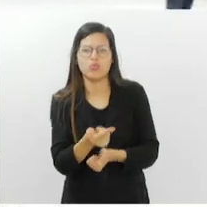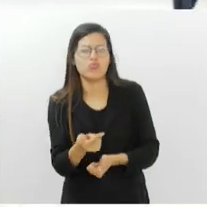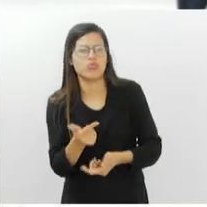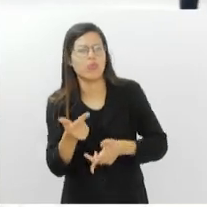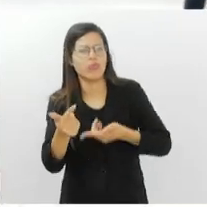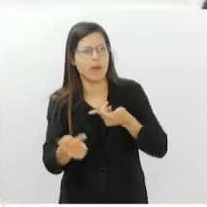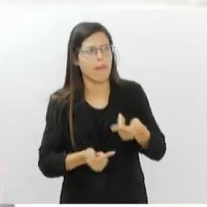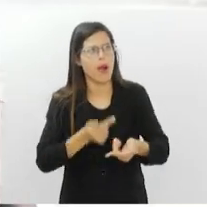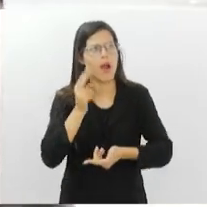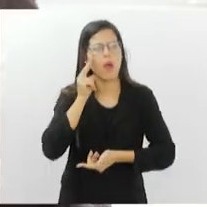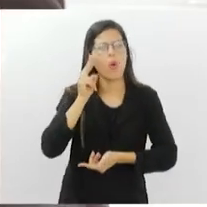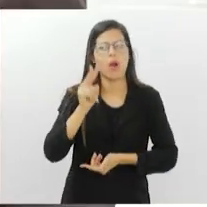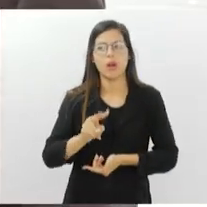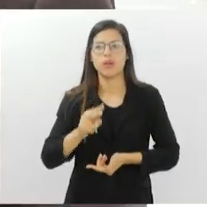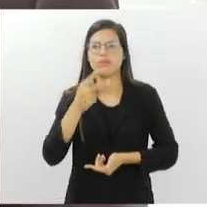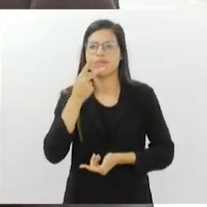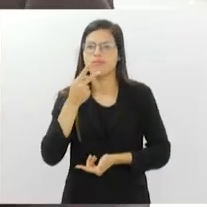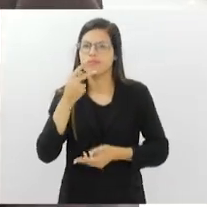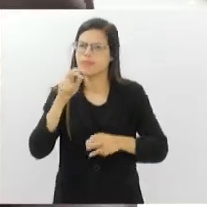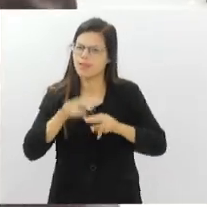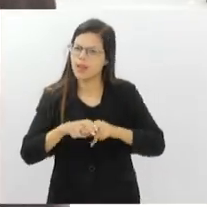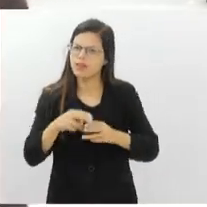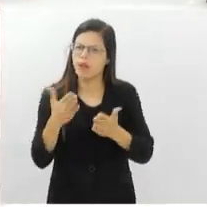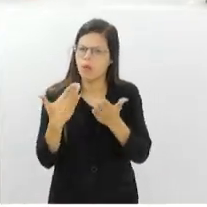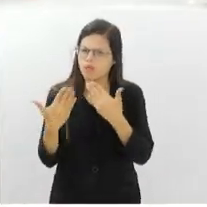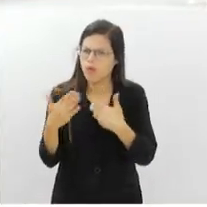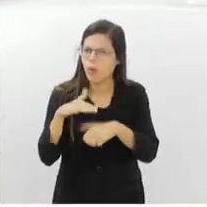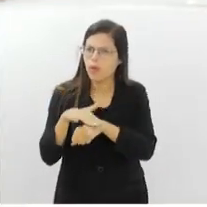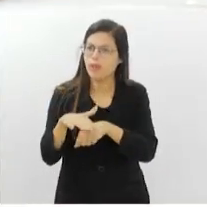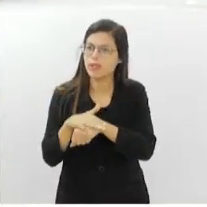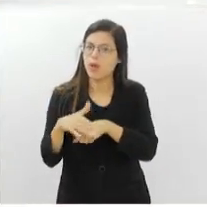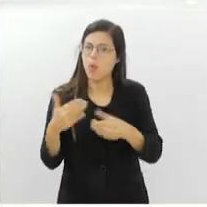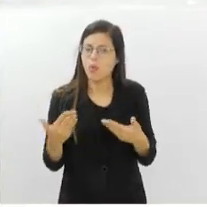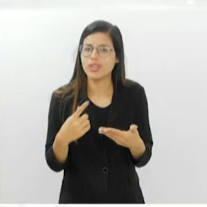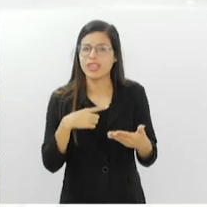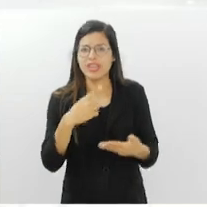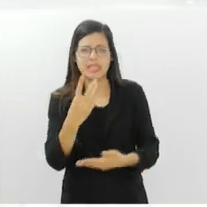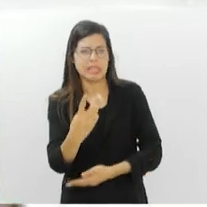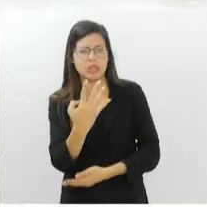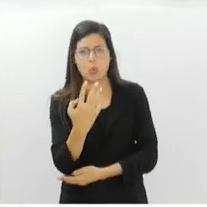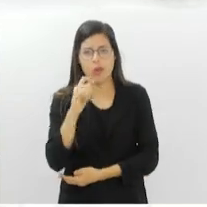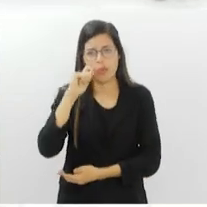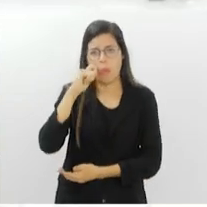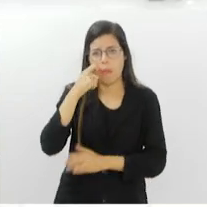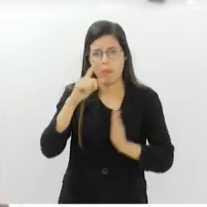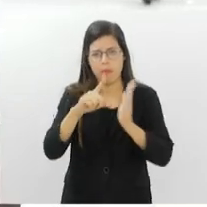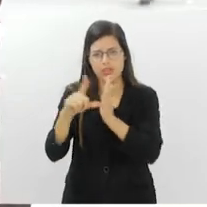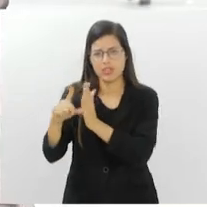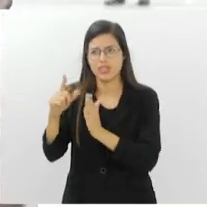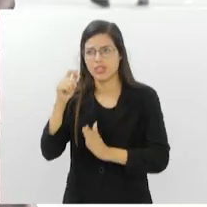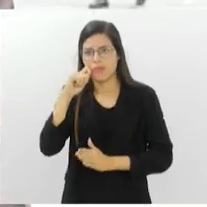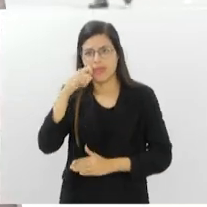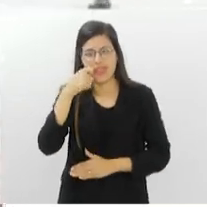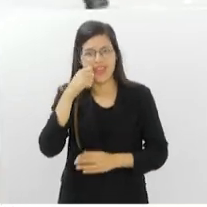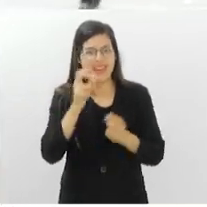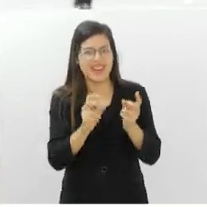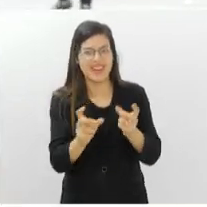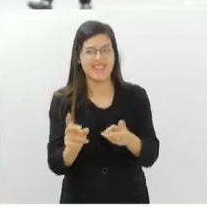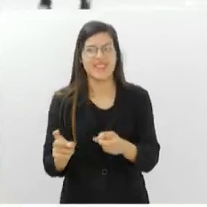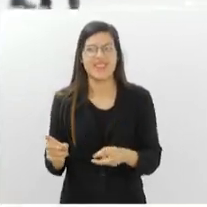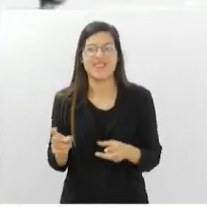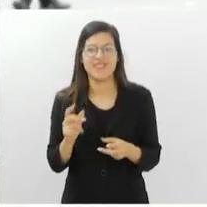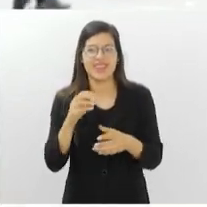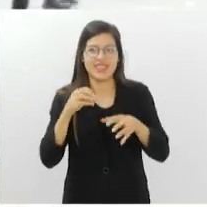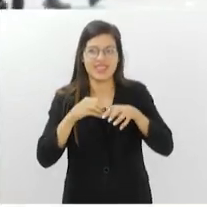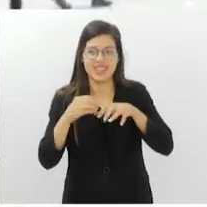eu disse, não, senta aqui vamos conversar. Hoje tem 3, 4 padarias e vende o açaí para me ajudar. Entende?